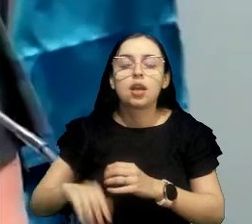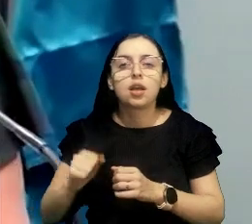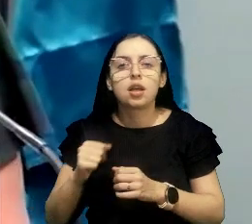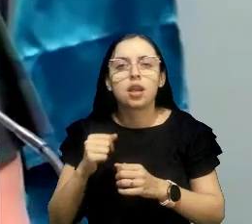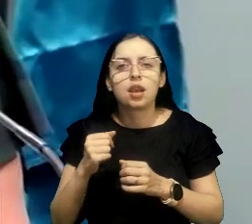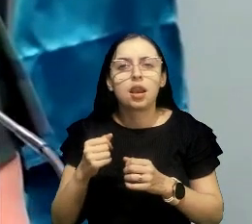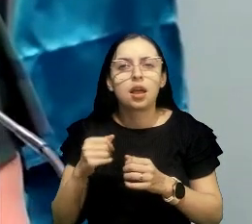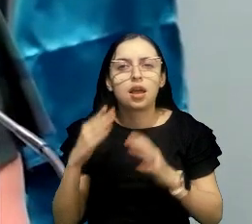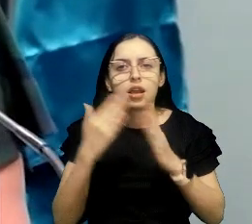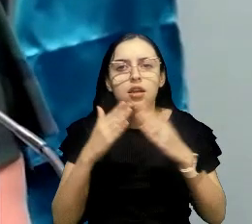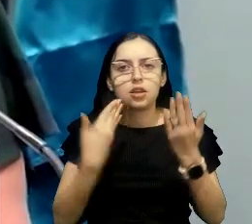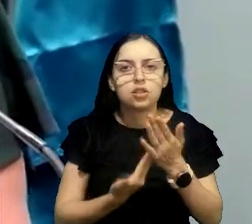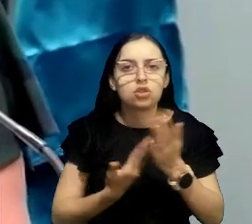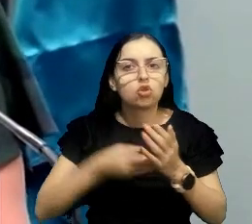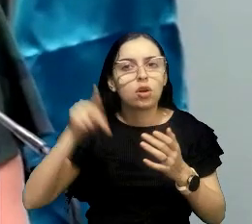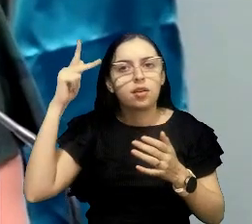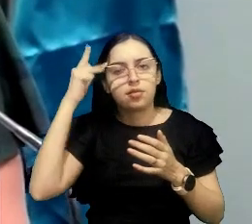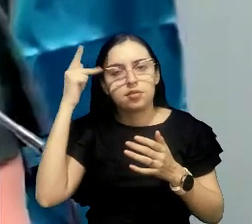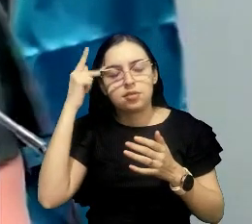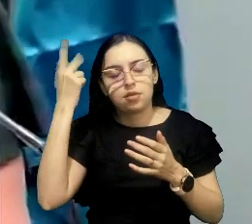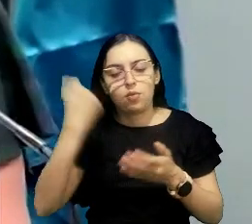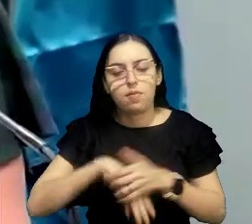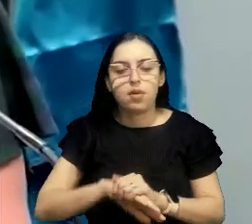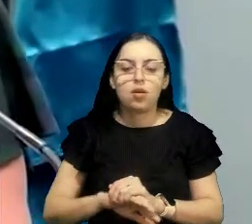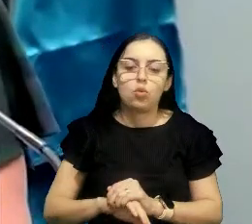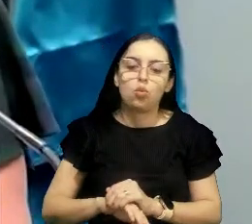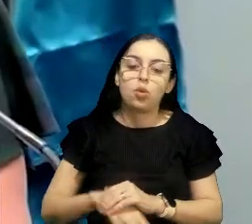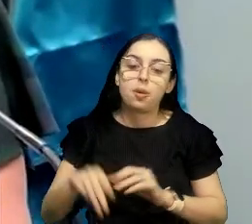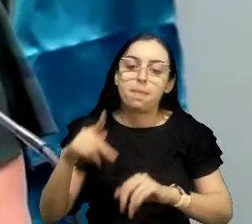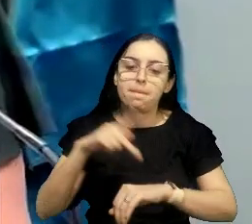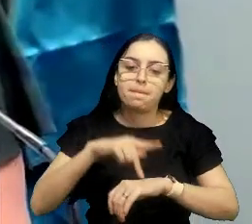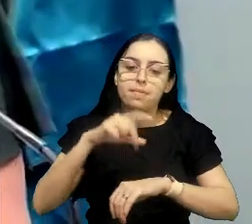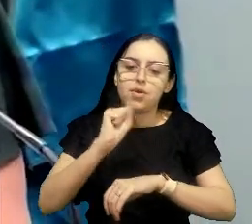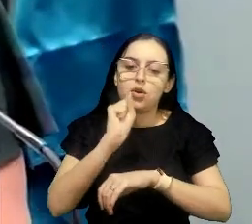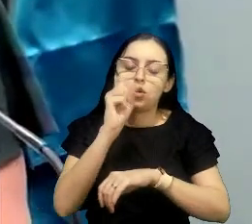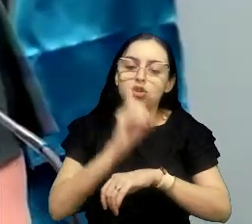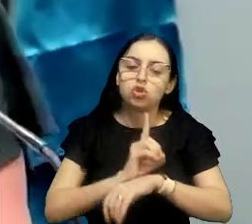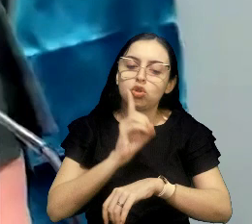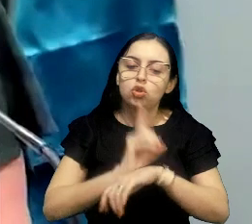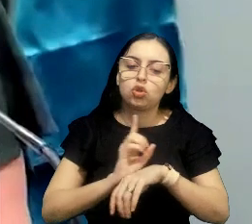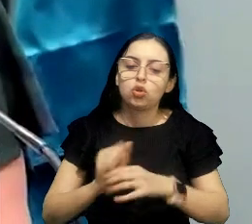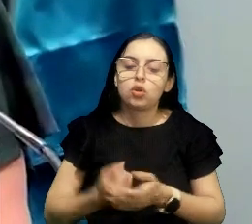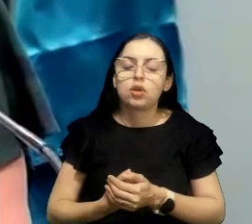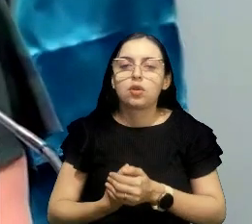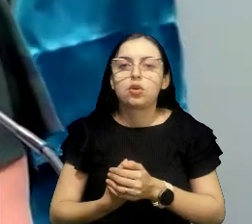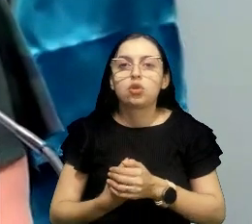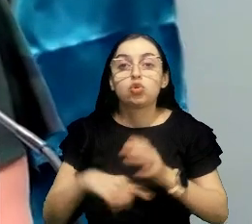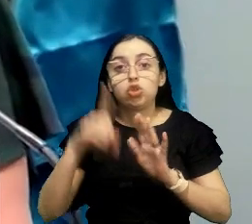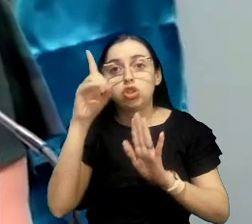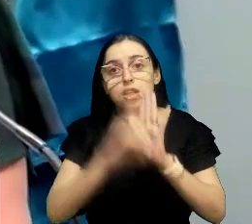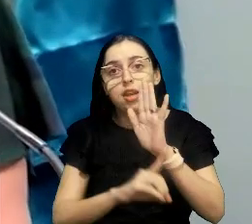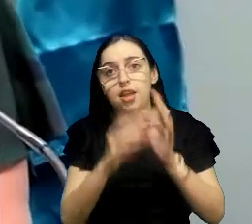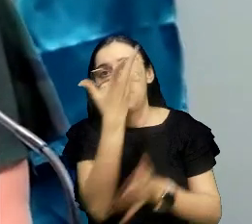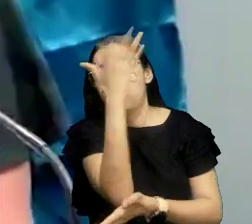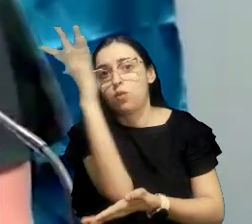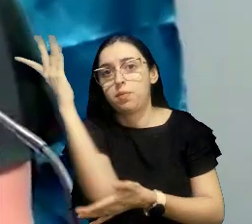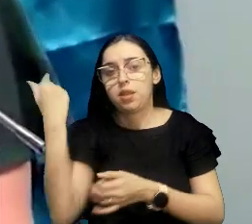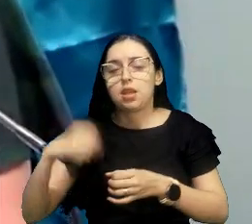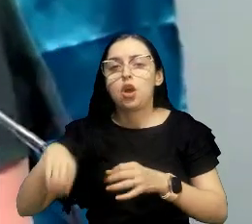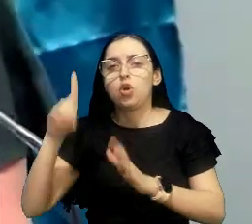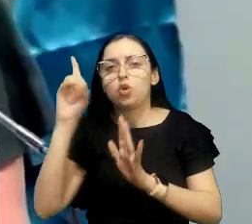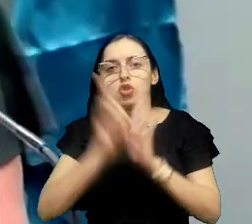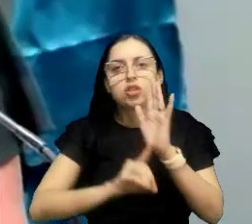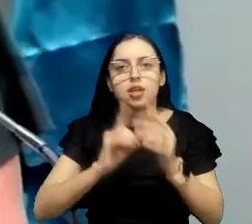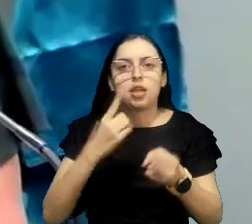da Universidade de São Paulo, é pós-doutora em Direito Ambiental e Direito Urbanístico pela Universidade